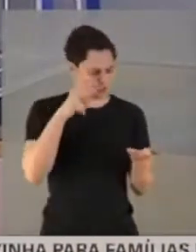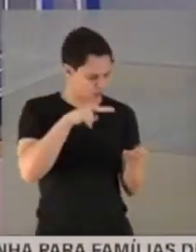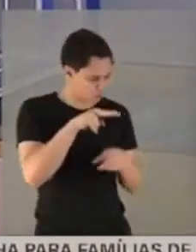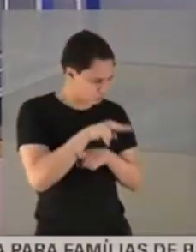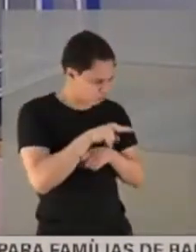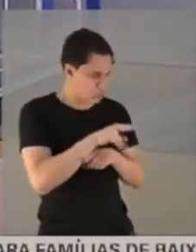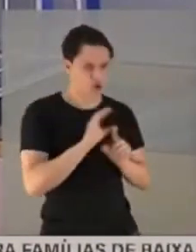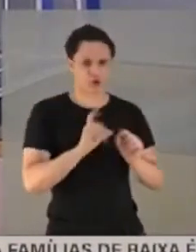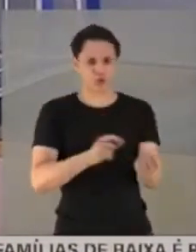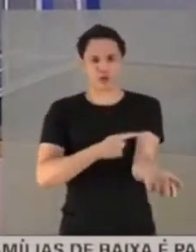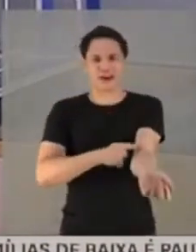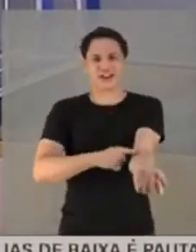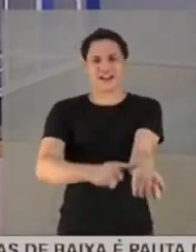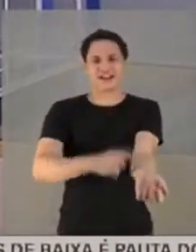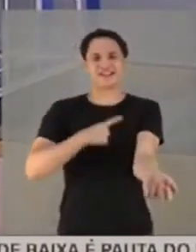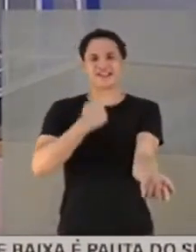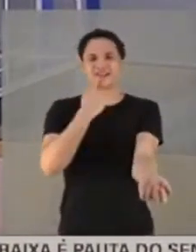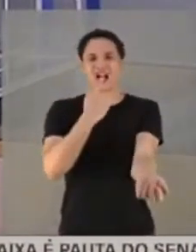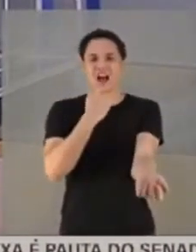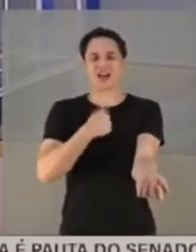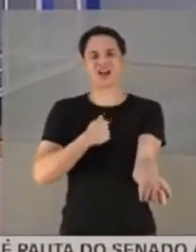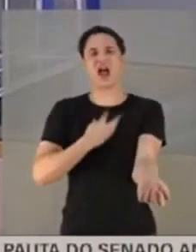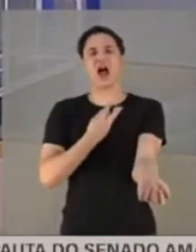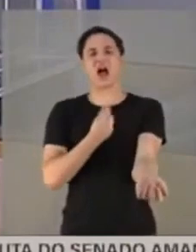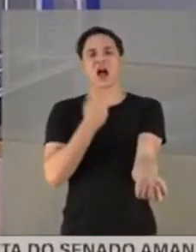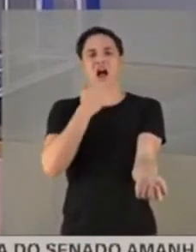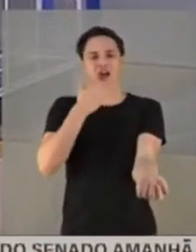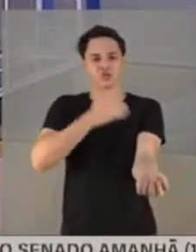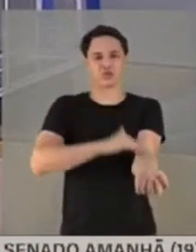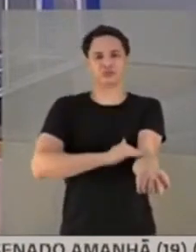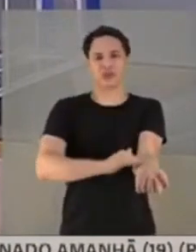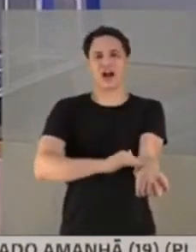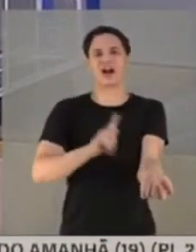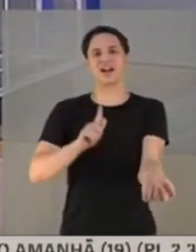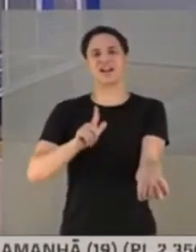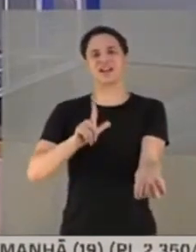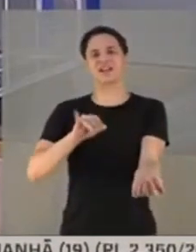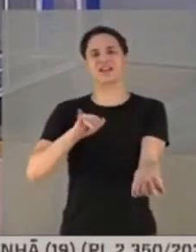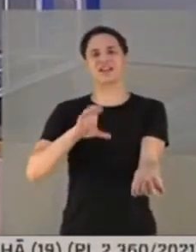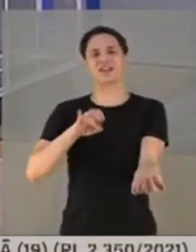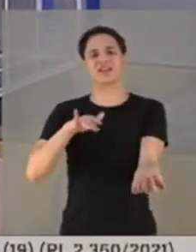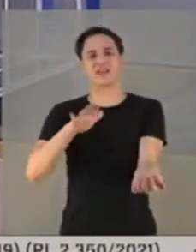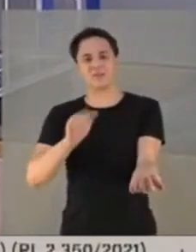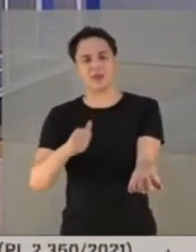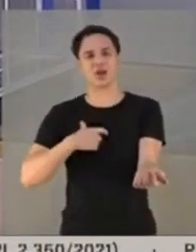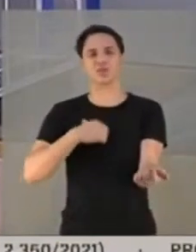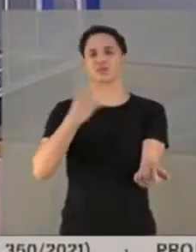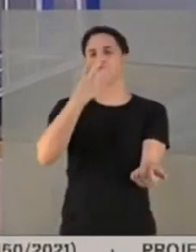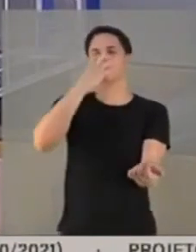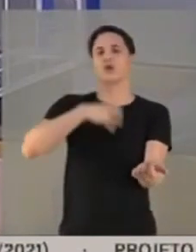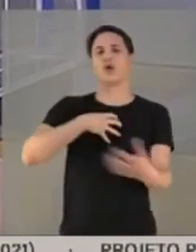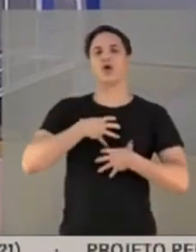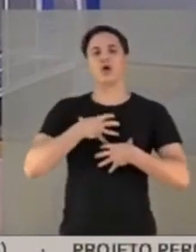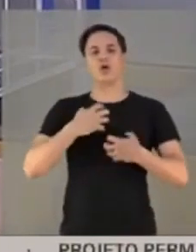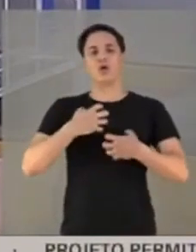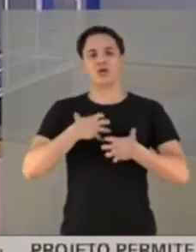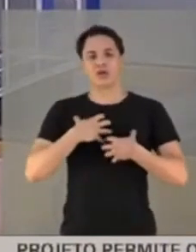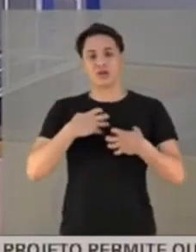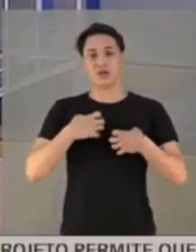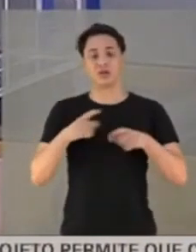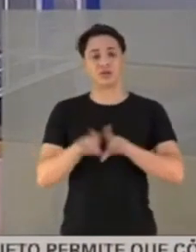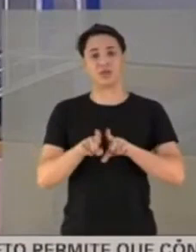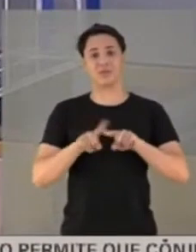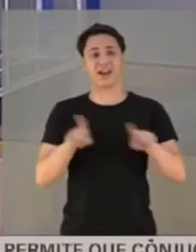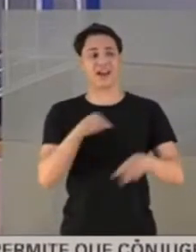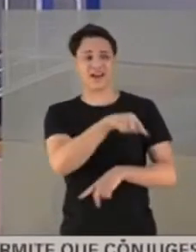glicemia, a saturação, todos os dados, o oxigênio já não dava mais resultado. Ela precisava, em três,